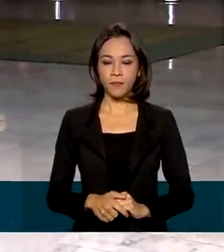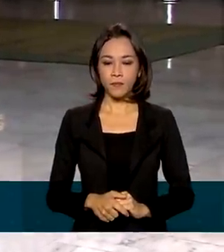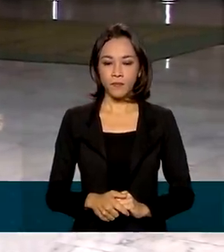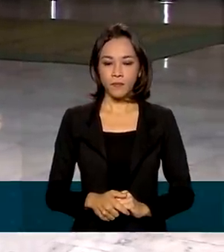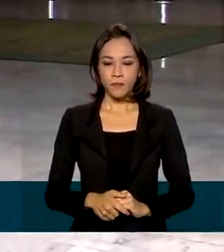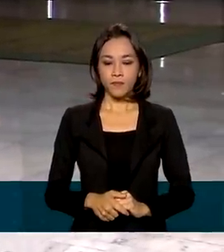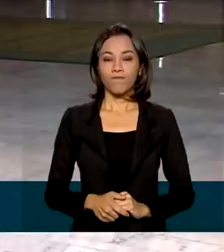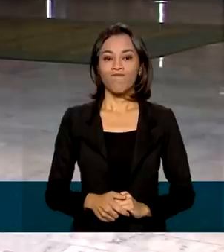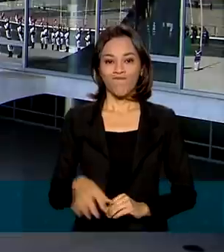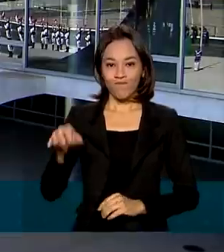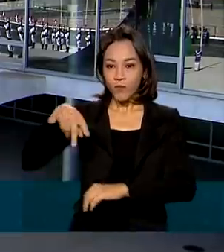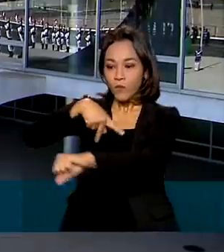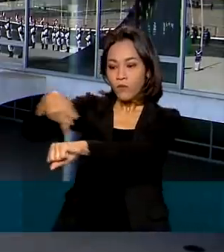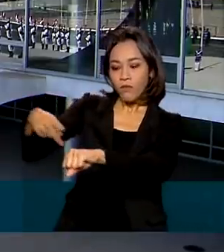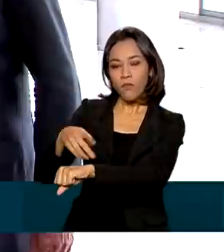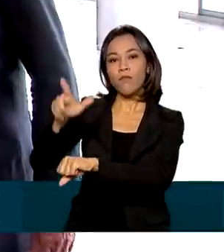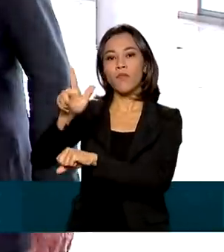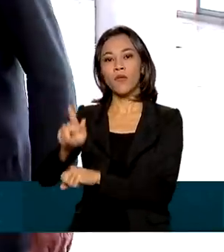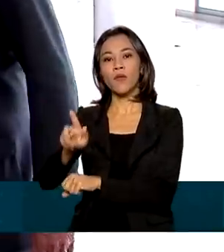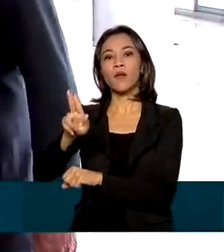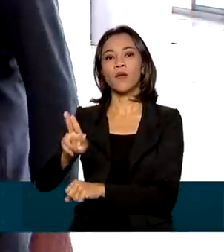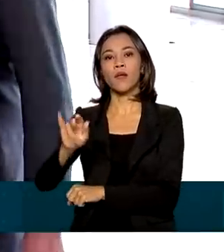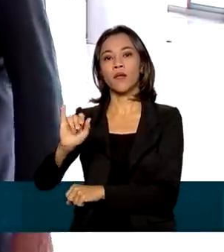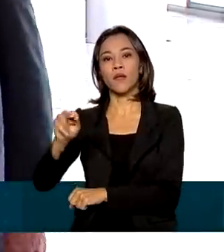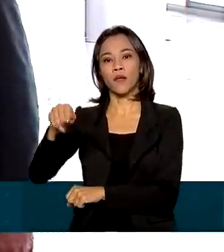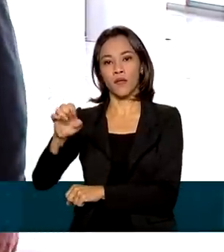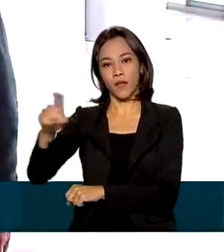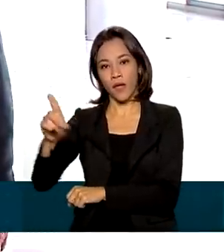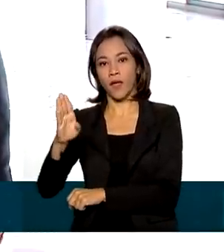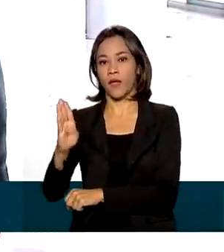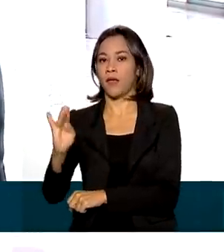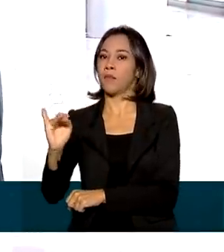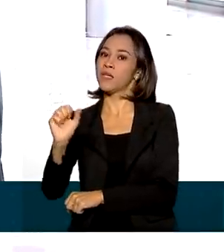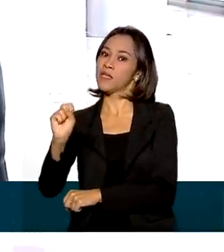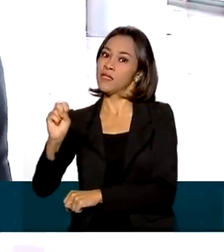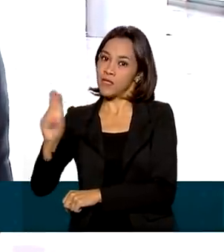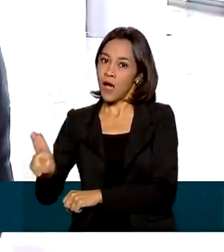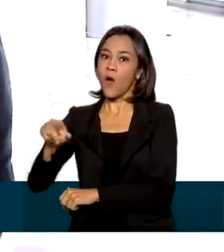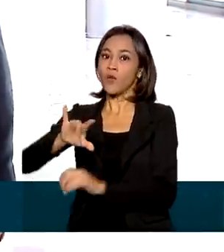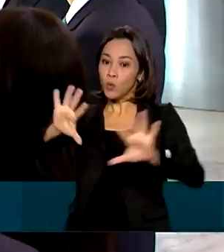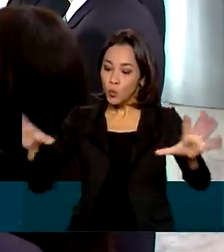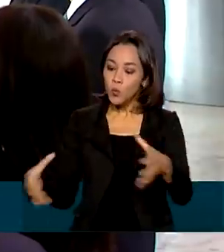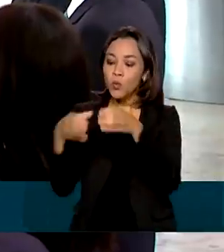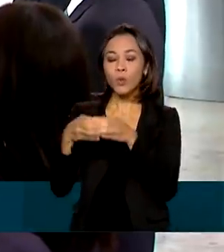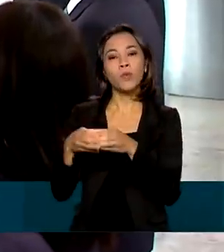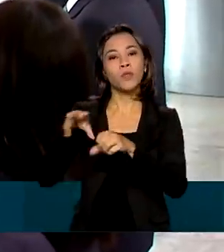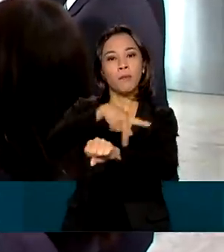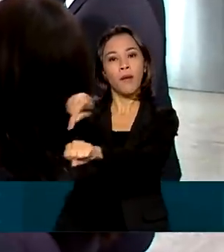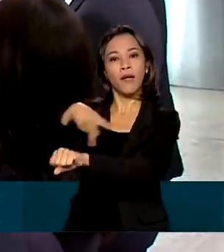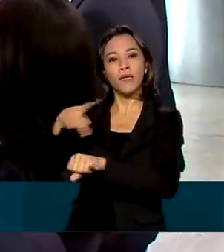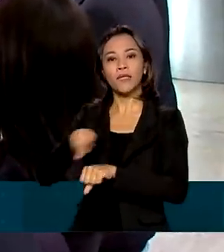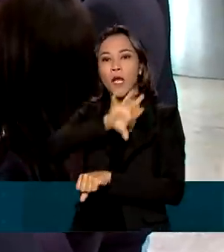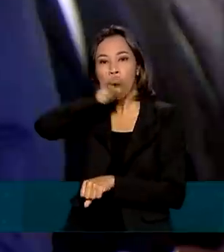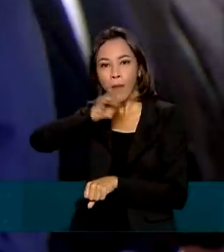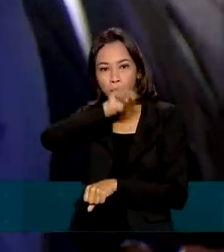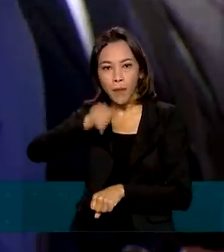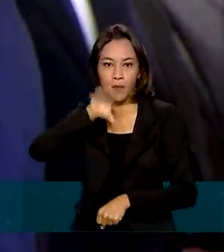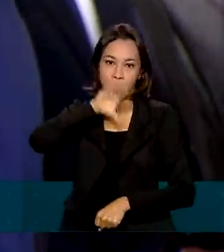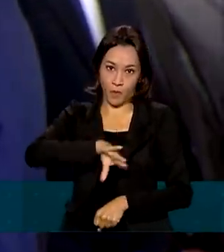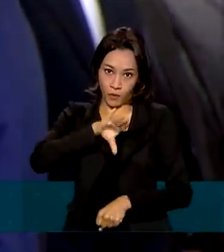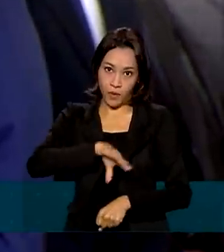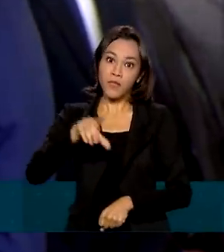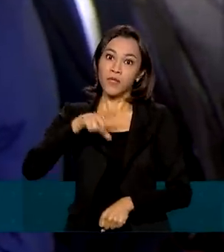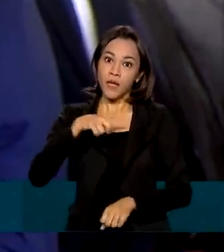Guiné-Bissau faz parte da comunidade de países de língua portuguesa e recebe apoio em